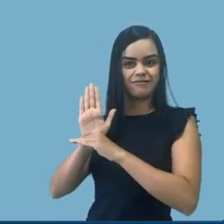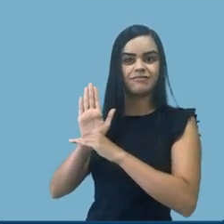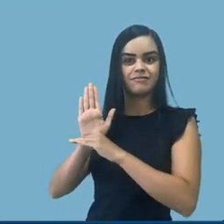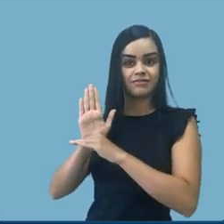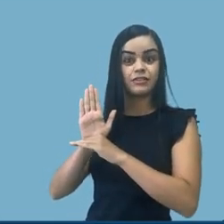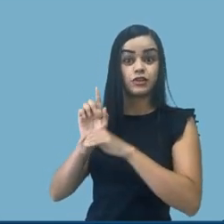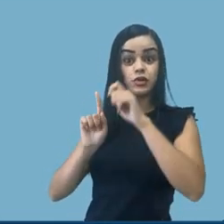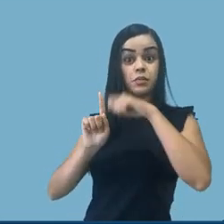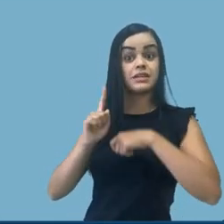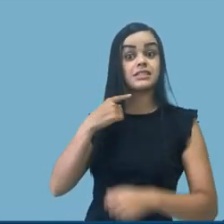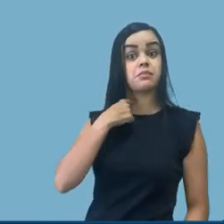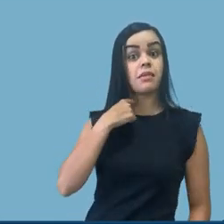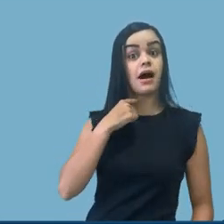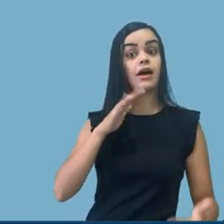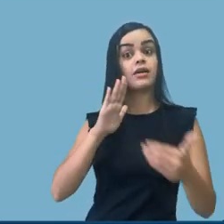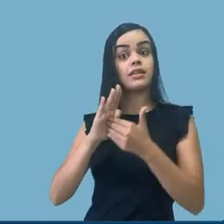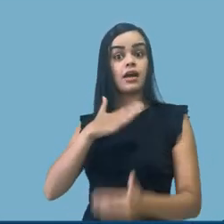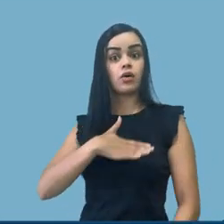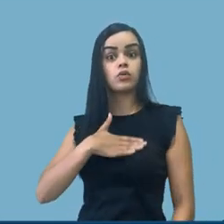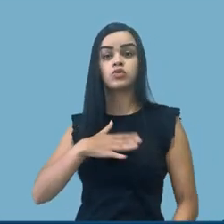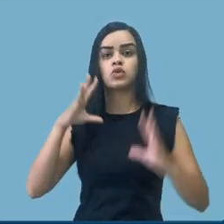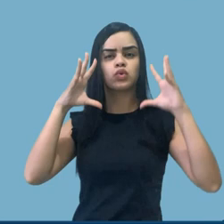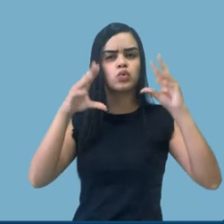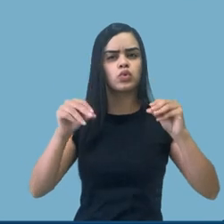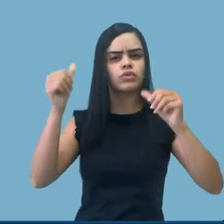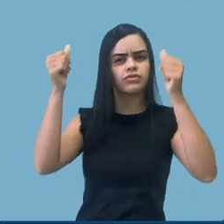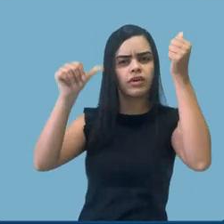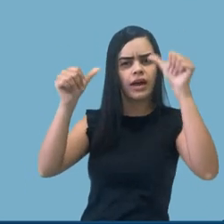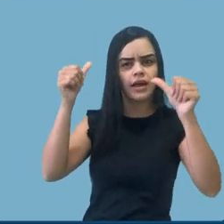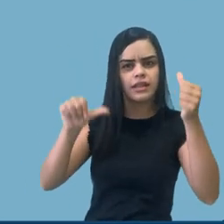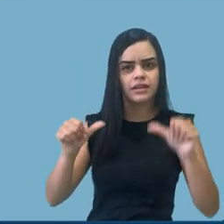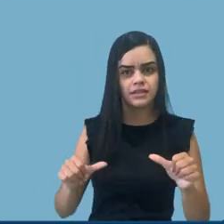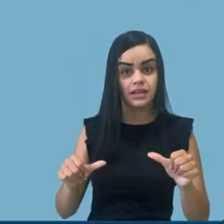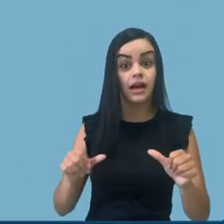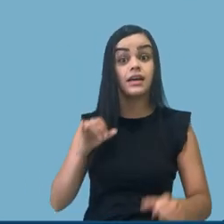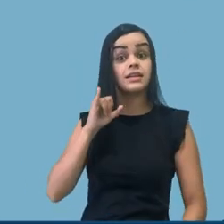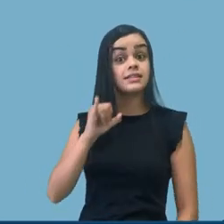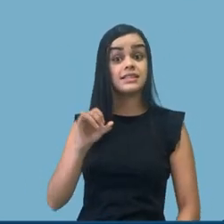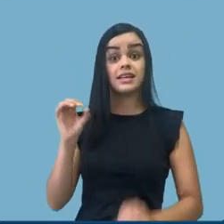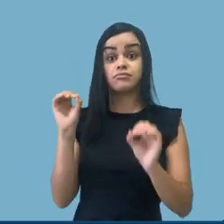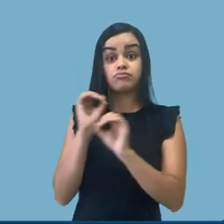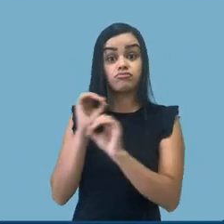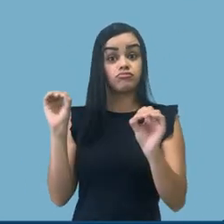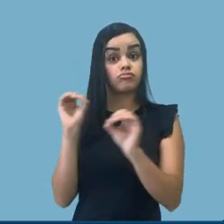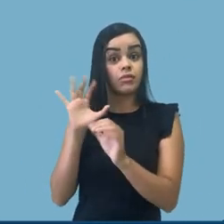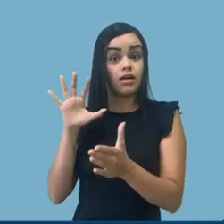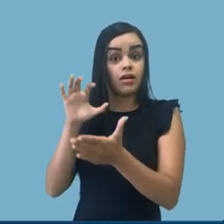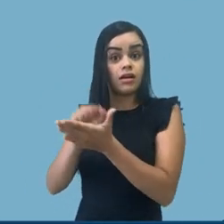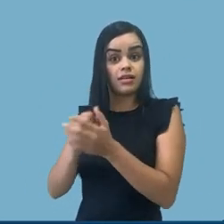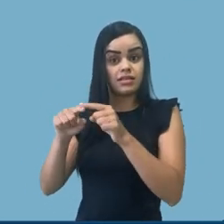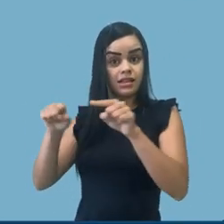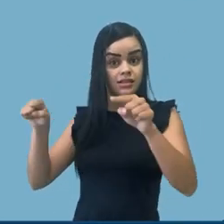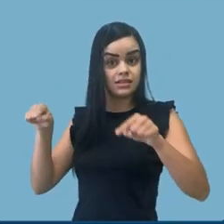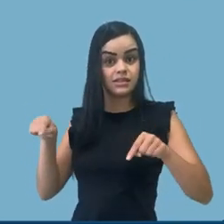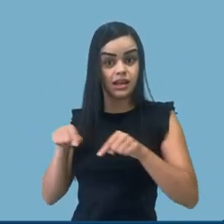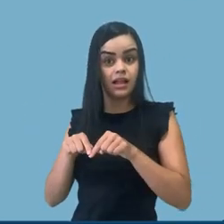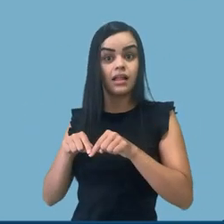de maio, agosto de 2021. E vai cancelar as turmas com zero matriculados e zero matriculados.